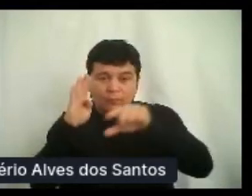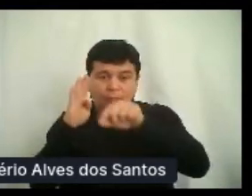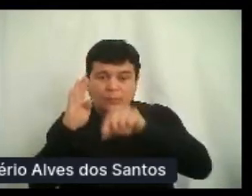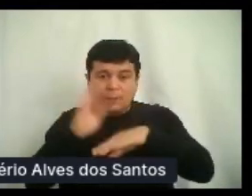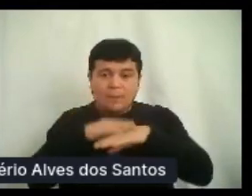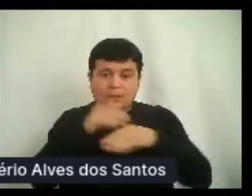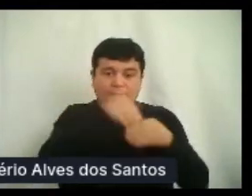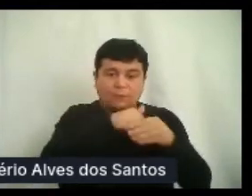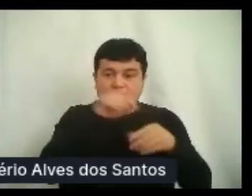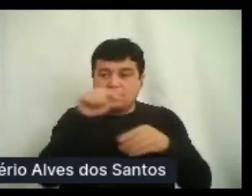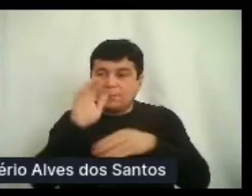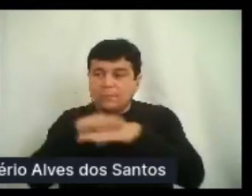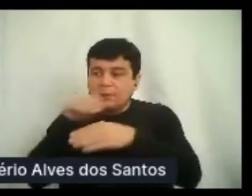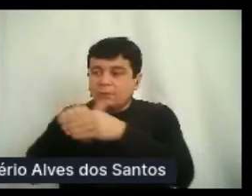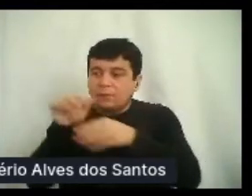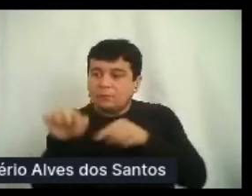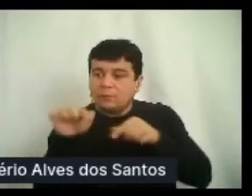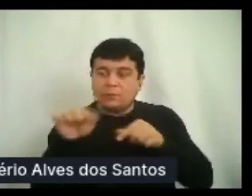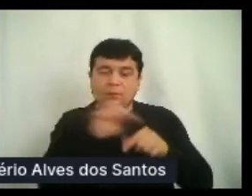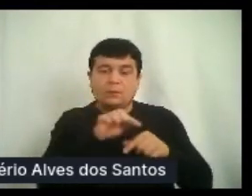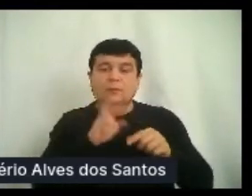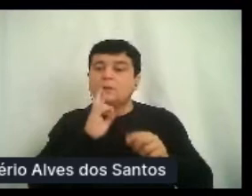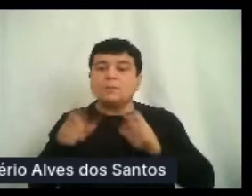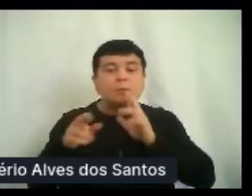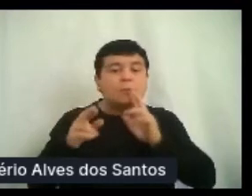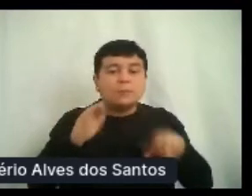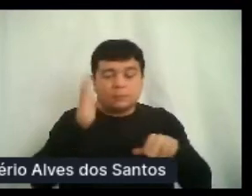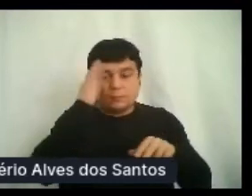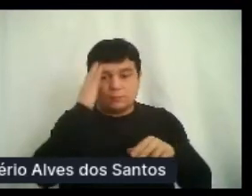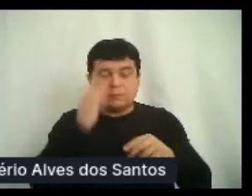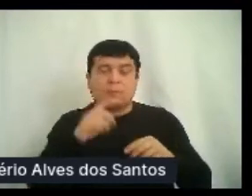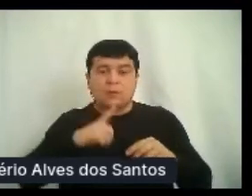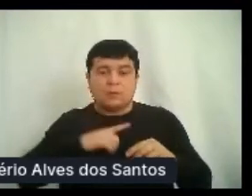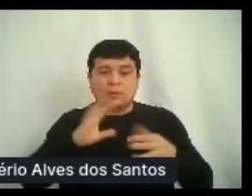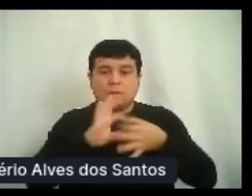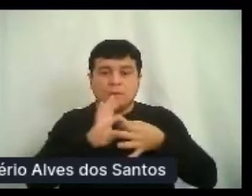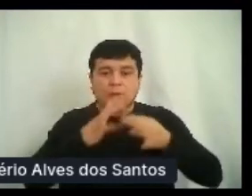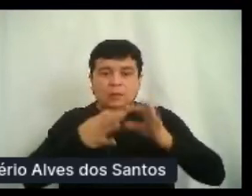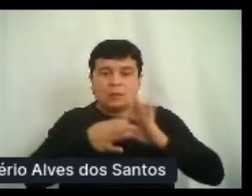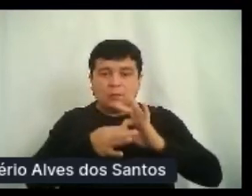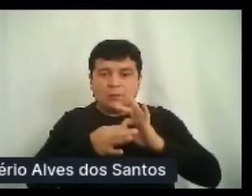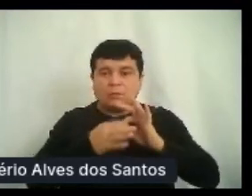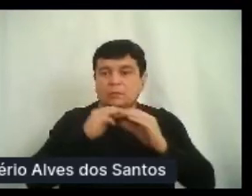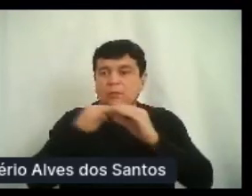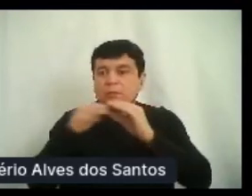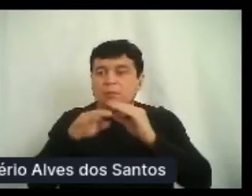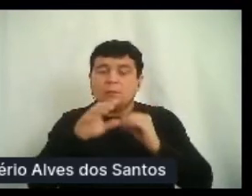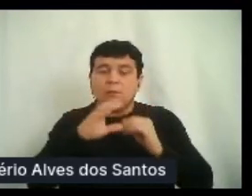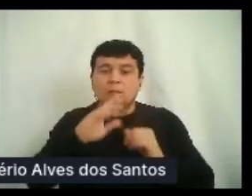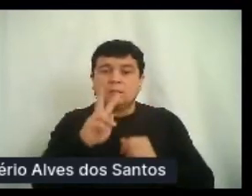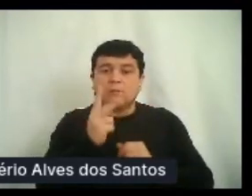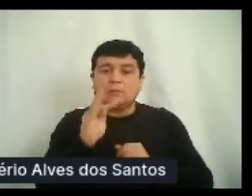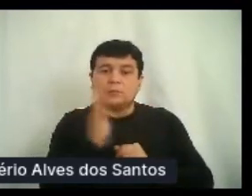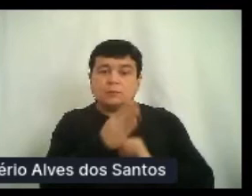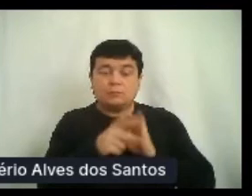Enviaremos o link do slide referente a cada palestra no chat do palco principal, assim que o palestrante